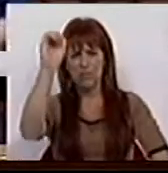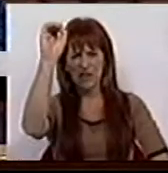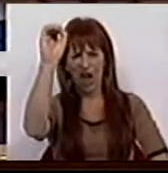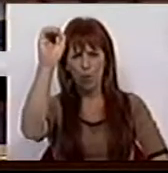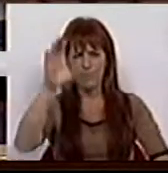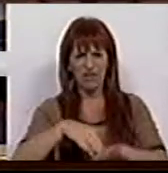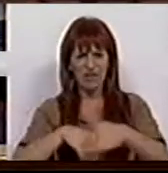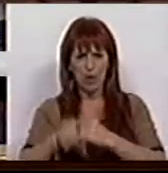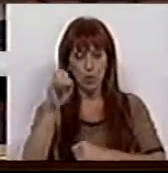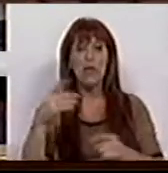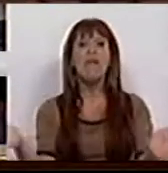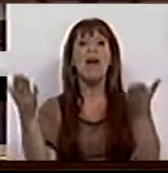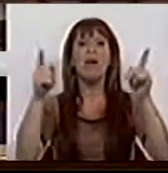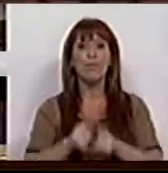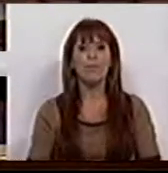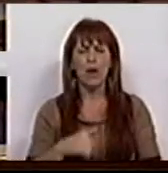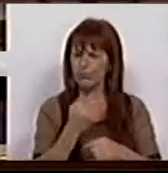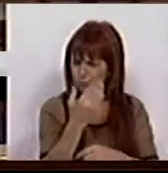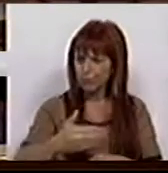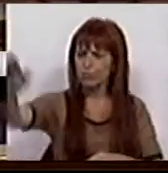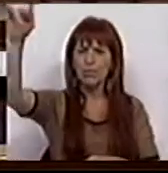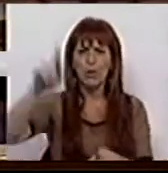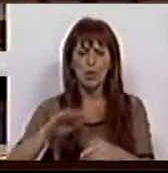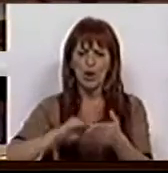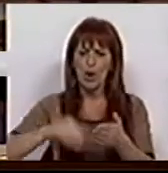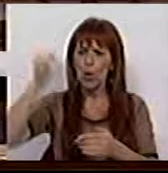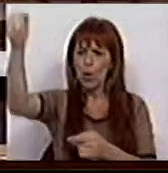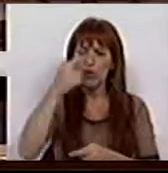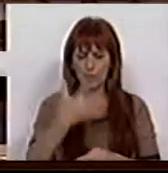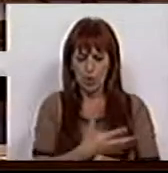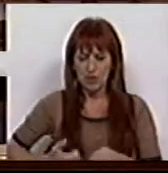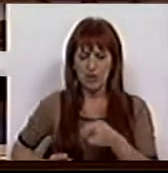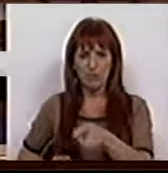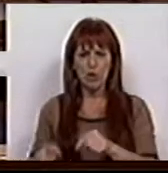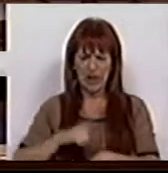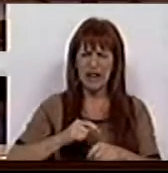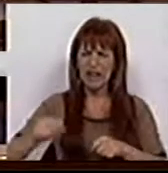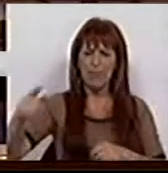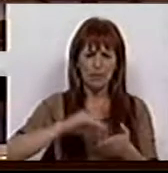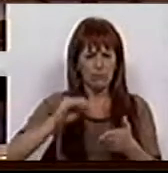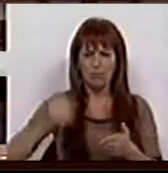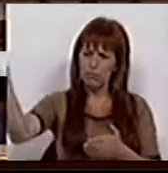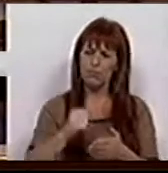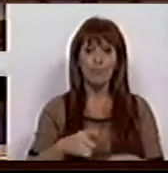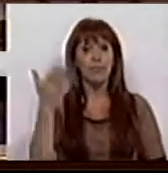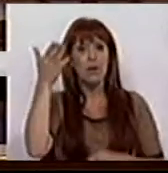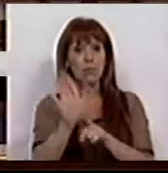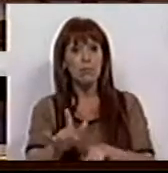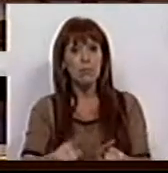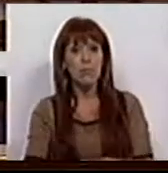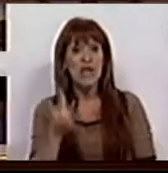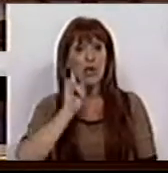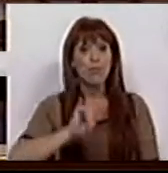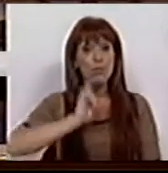Zero. 3. Estimular duradouramente a contratação de desempregados de longa duração, nomeadamente